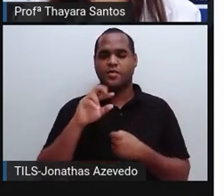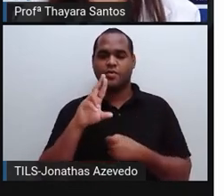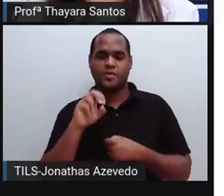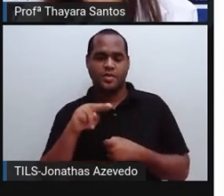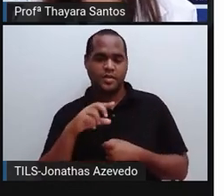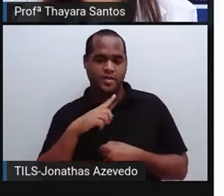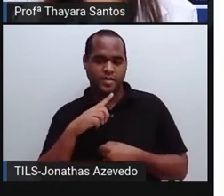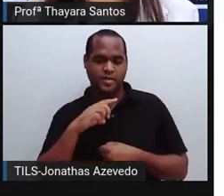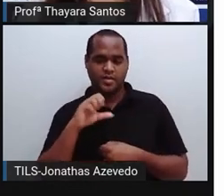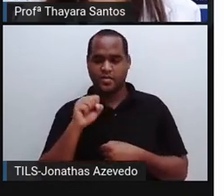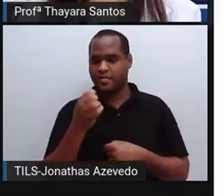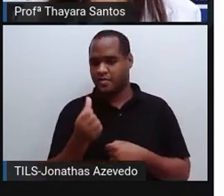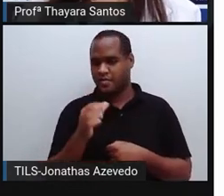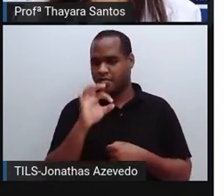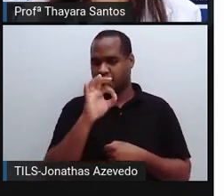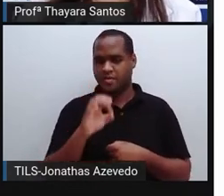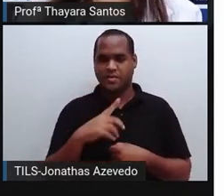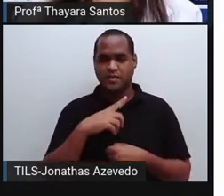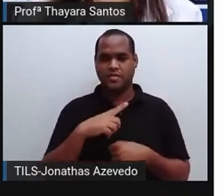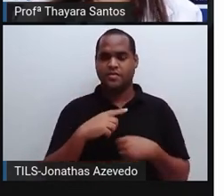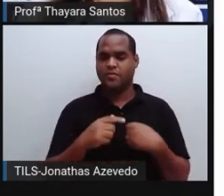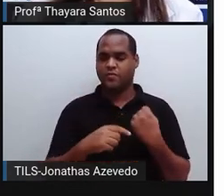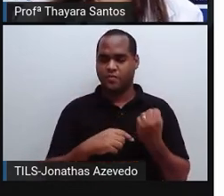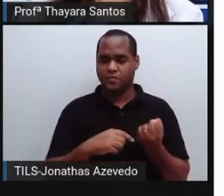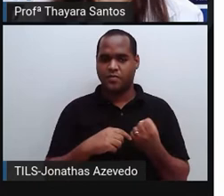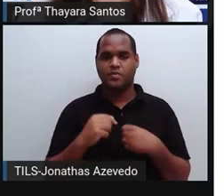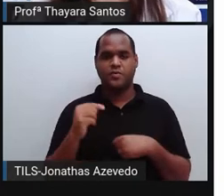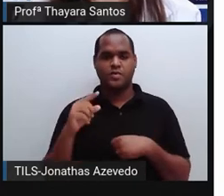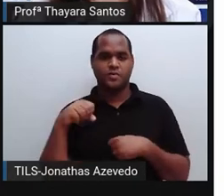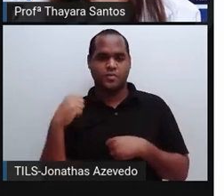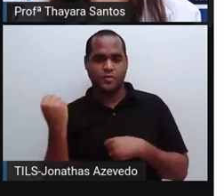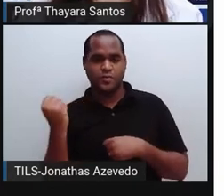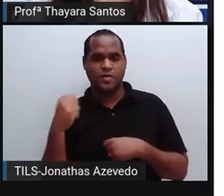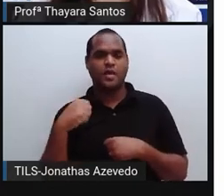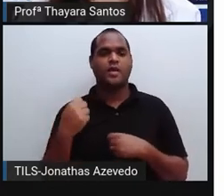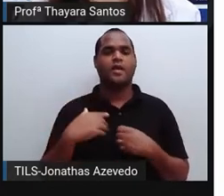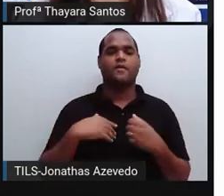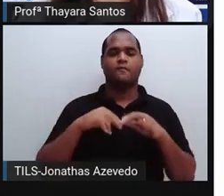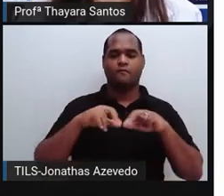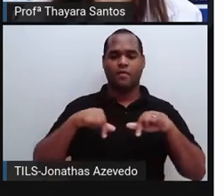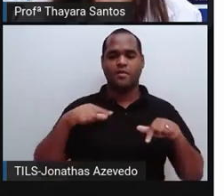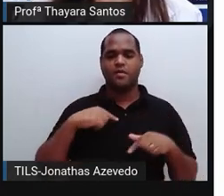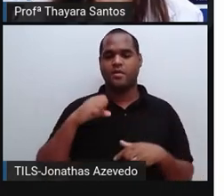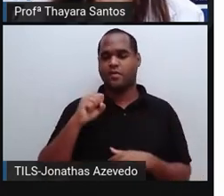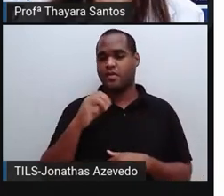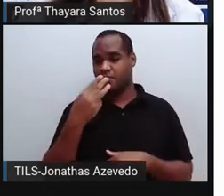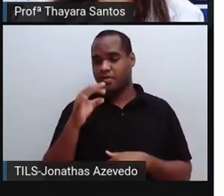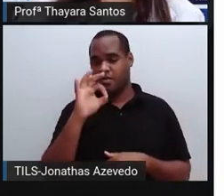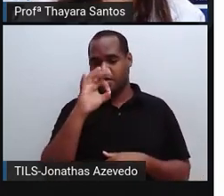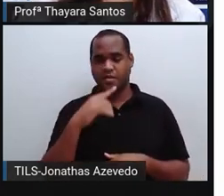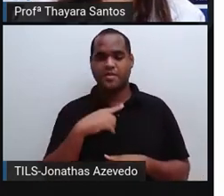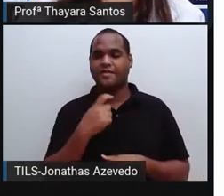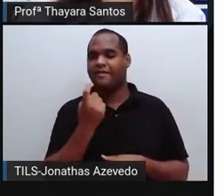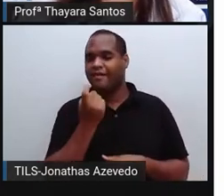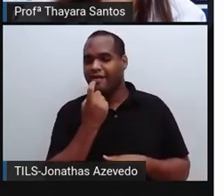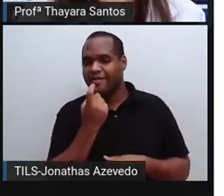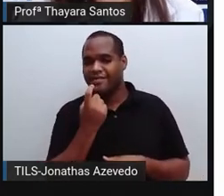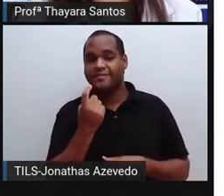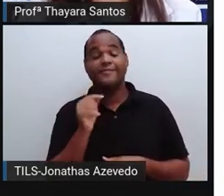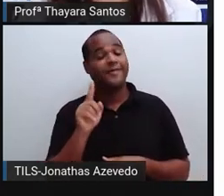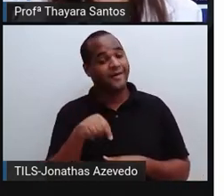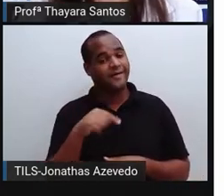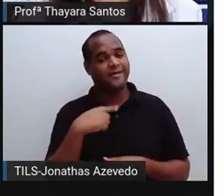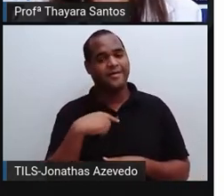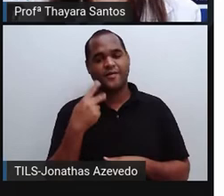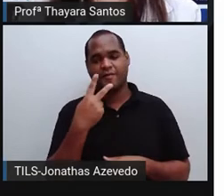86%. As nossas juntas, né, as nossas articulações, cerca de 83%. E os ossos, como já era de